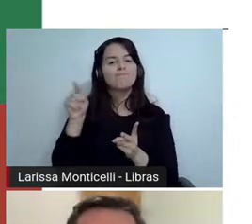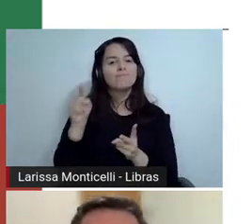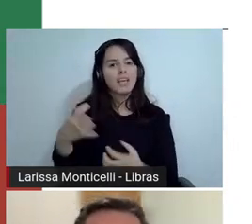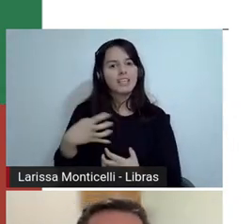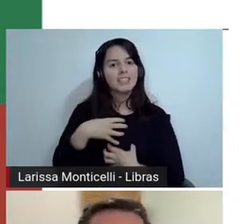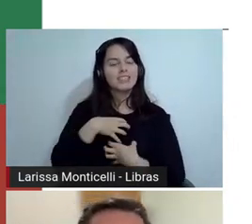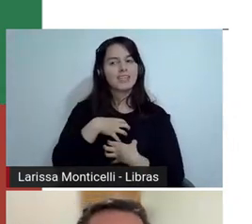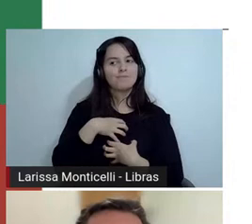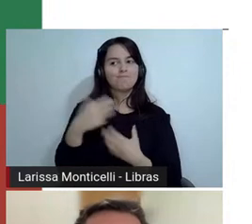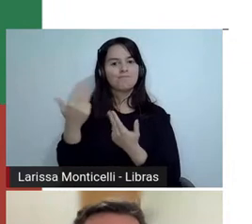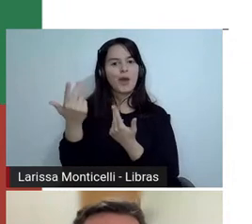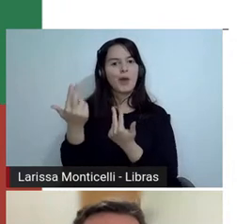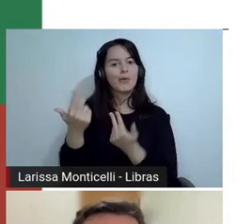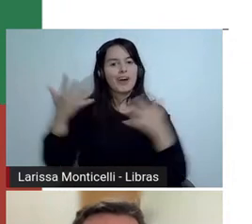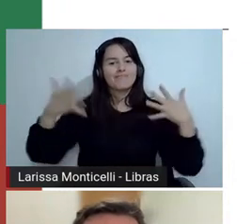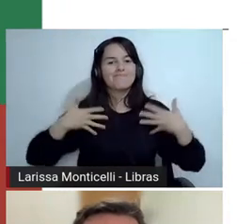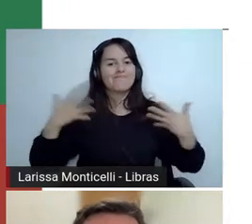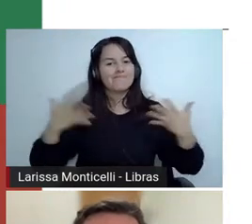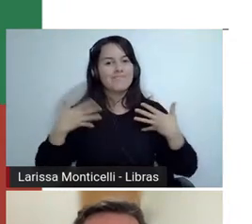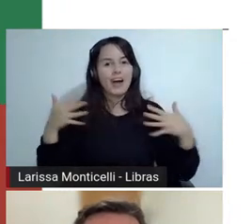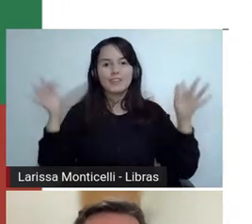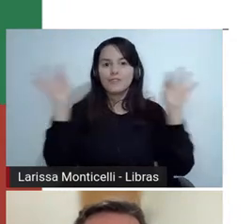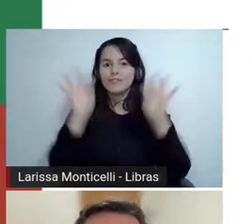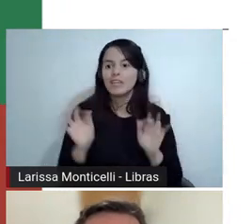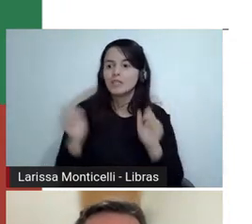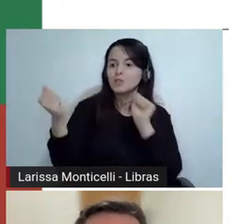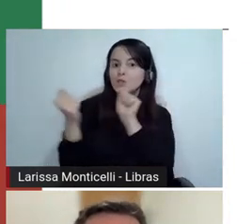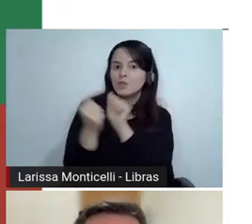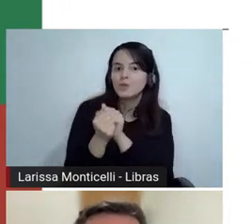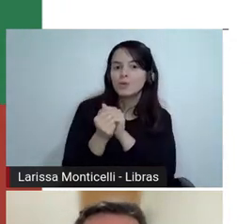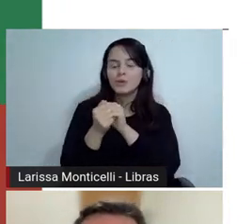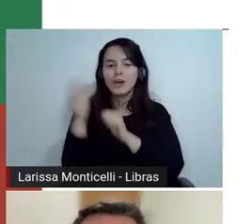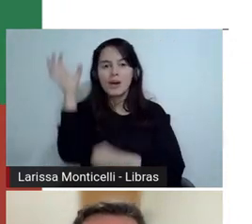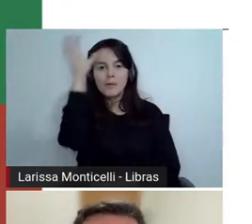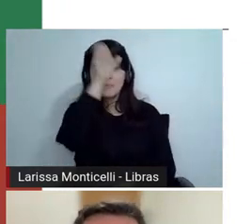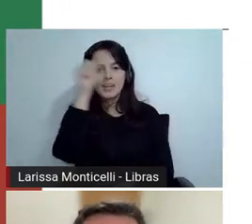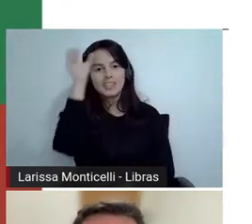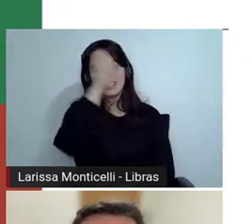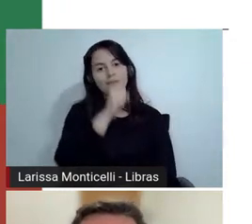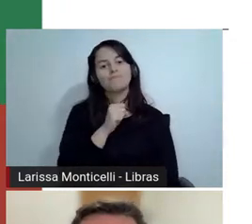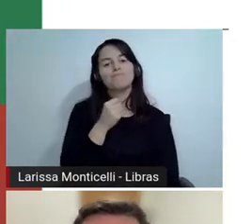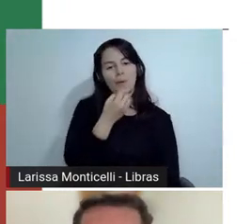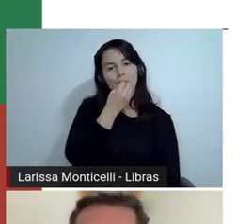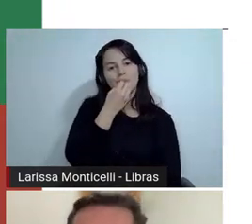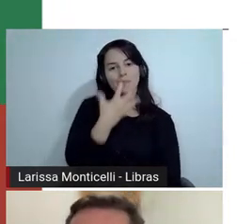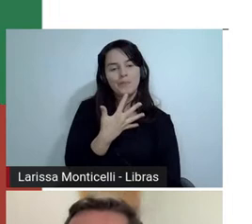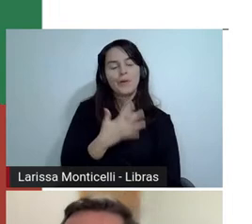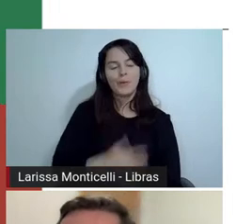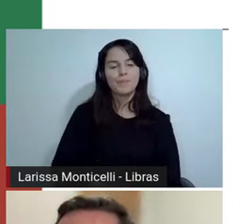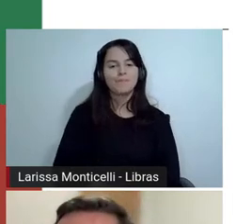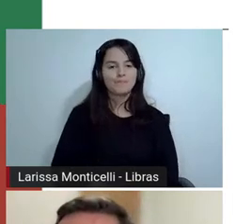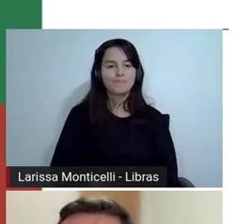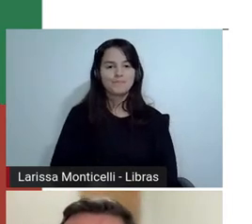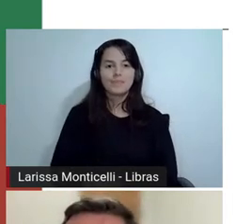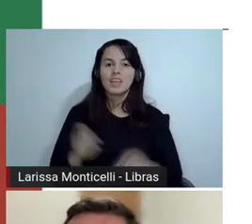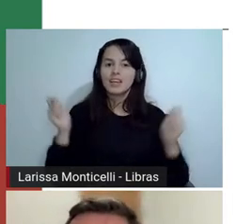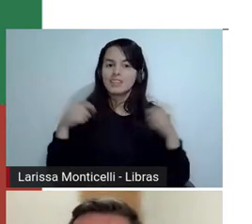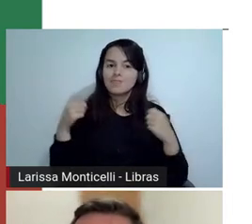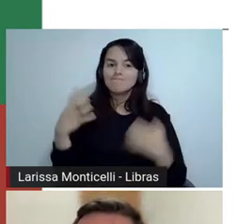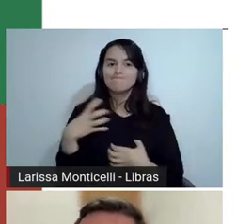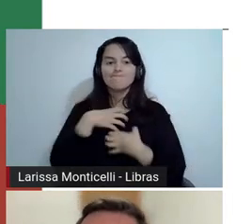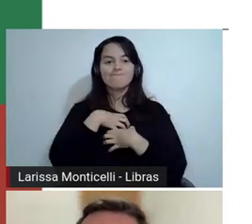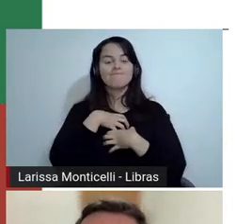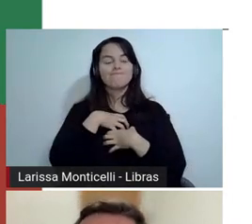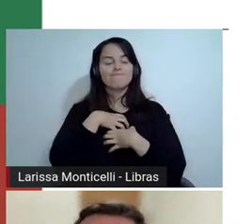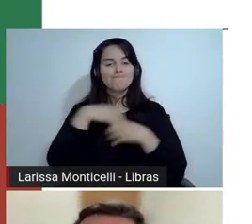de estar junto, né, e aprender juntos nos deixa sempre mais motivados e felizes,